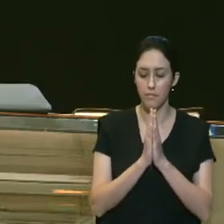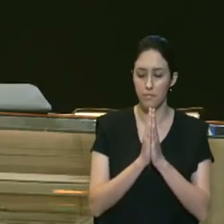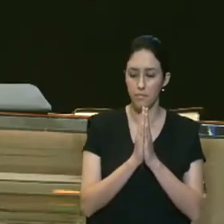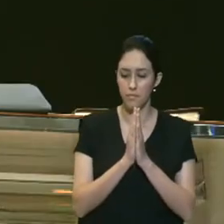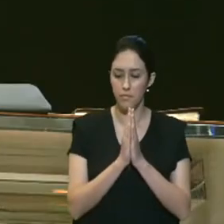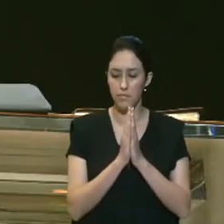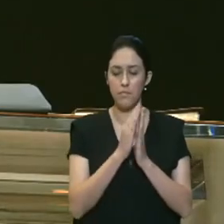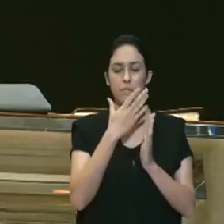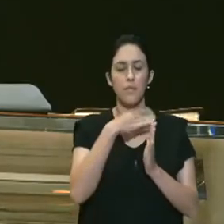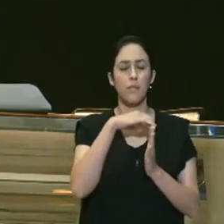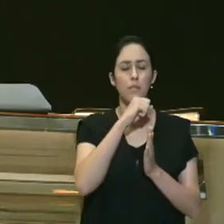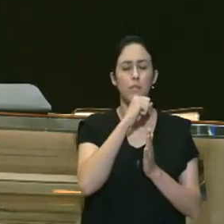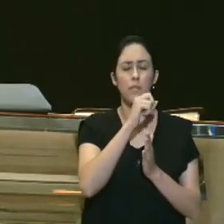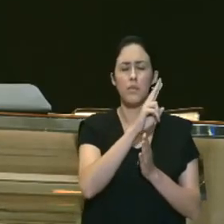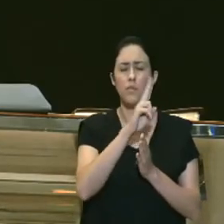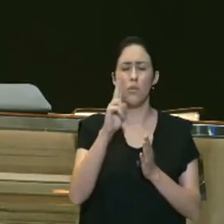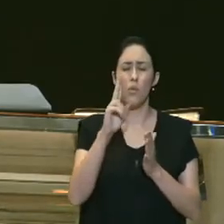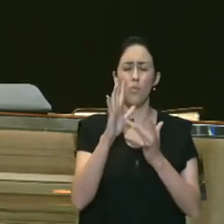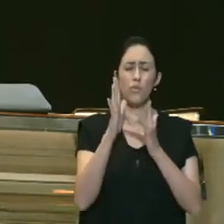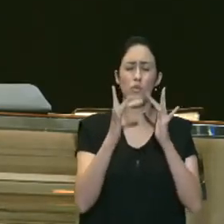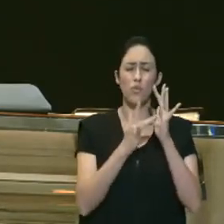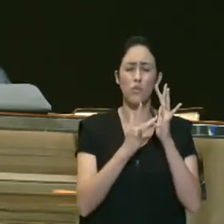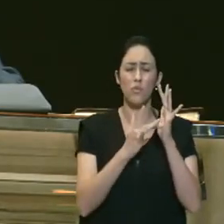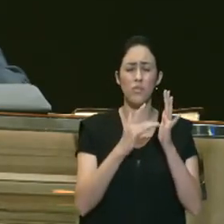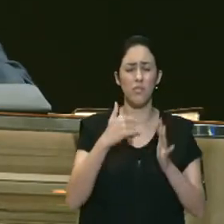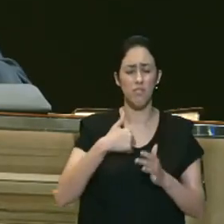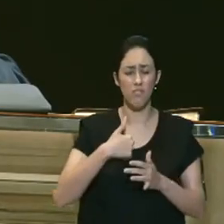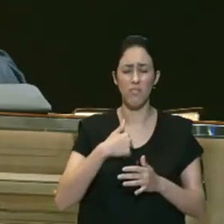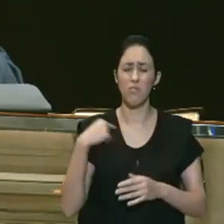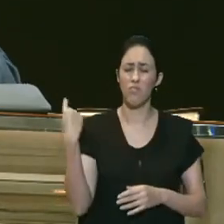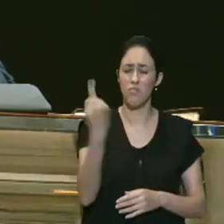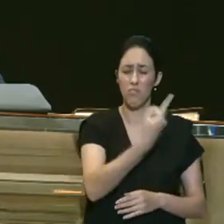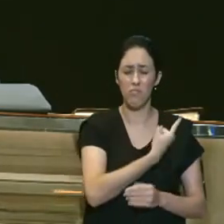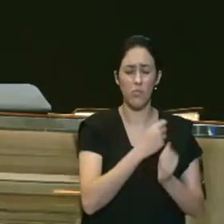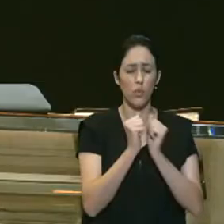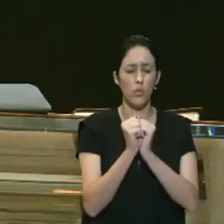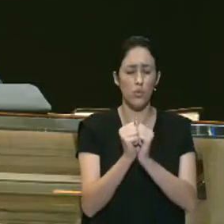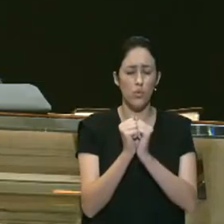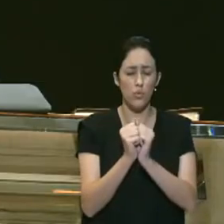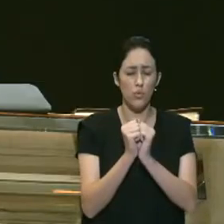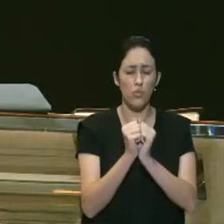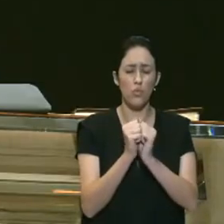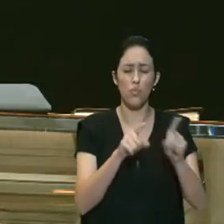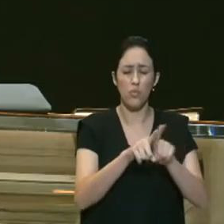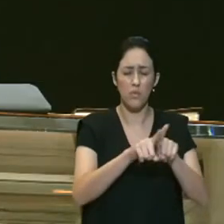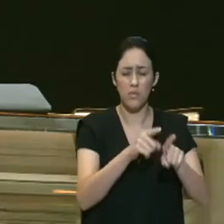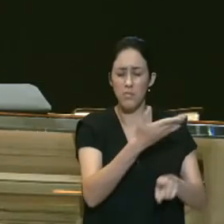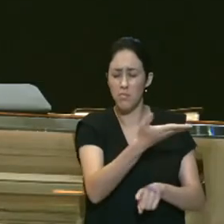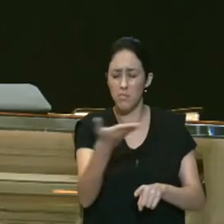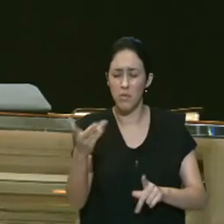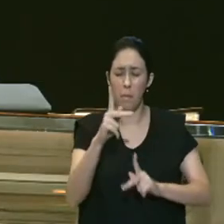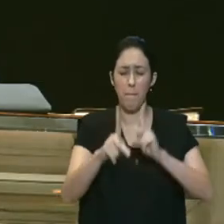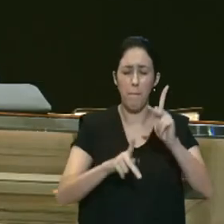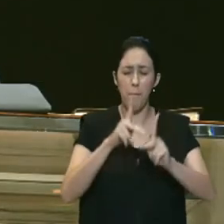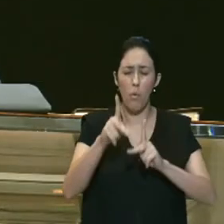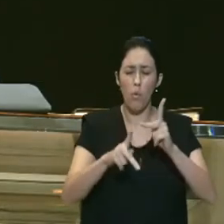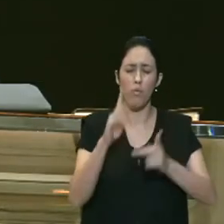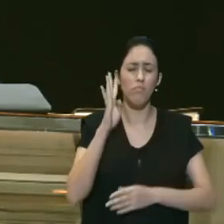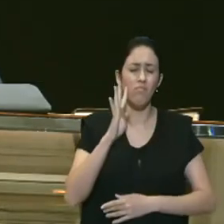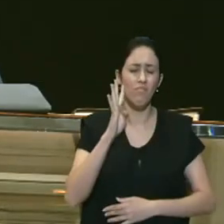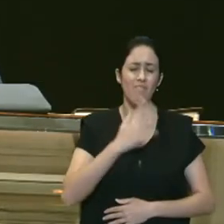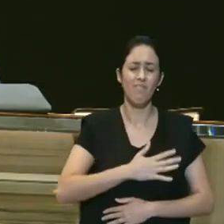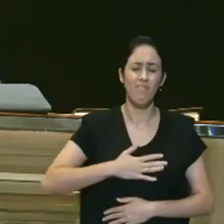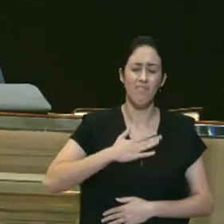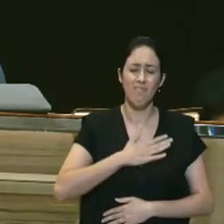com os meus irmãos com os nossos queridos com esse povo precioso a Deus reconhecendo que o